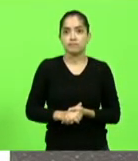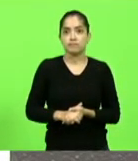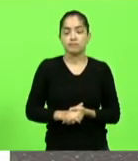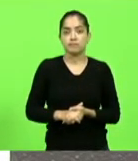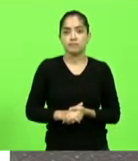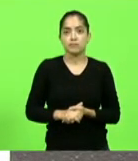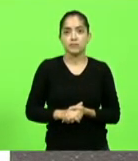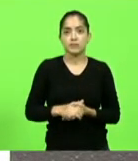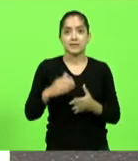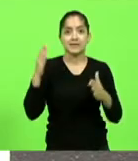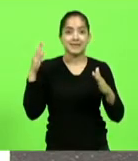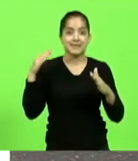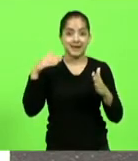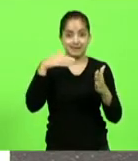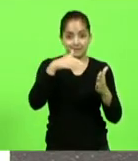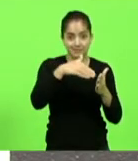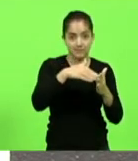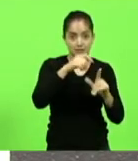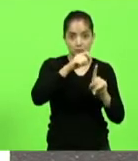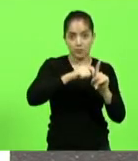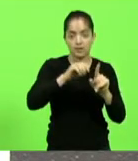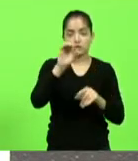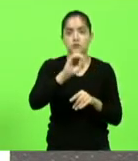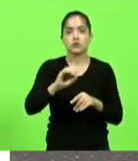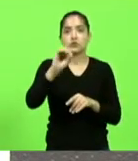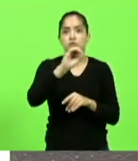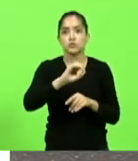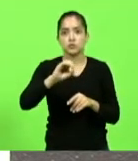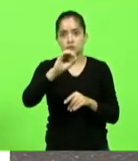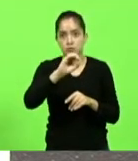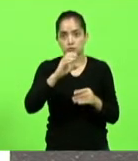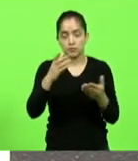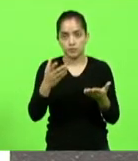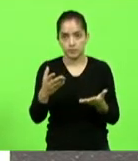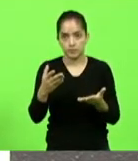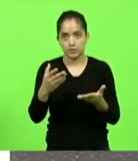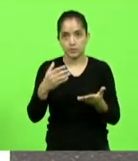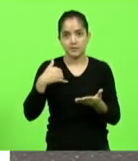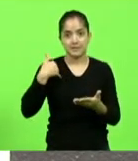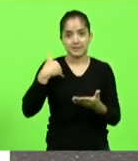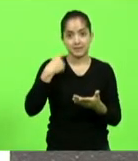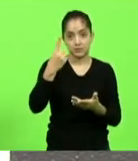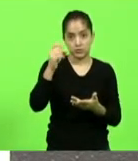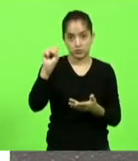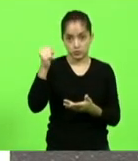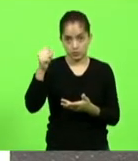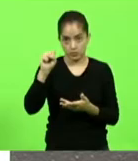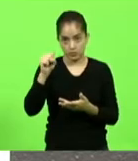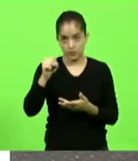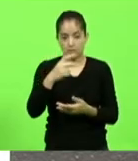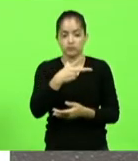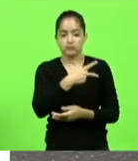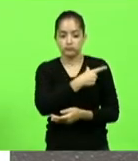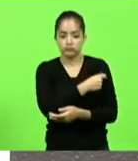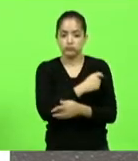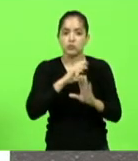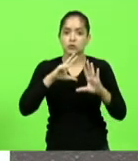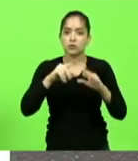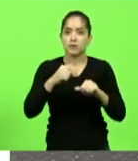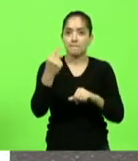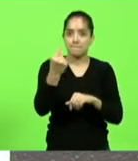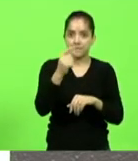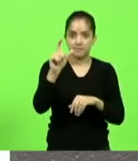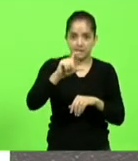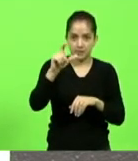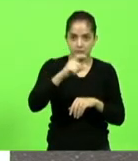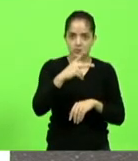outubro os catarinenses a partir dos 18 anos estarão imunizados com a primeira dose quem